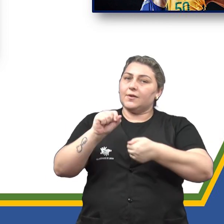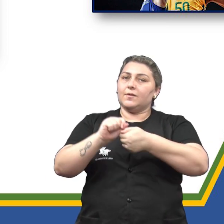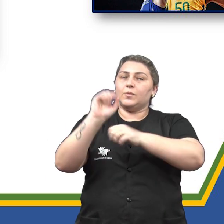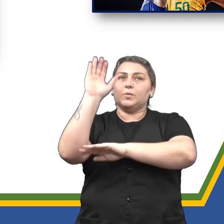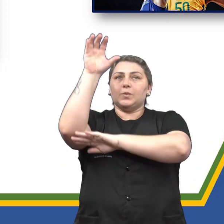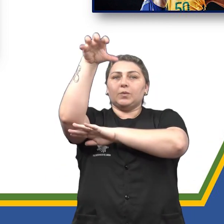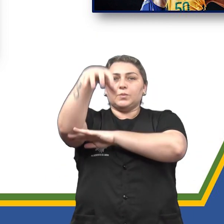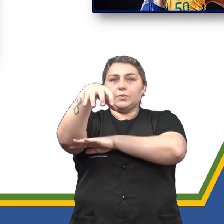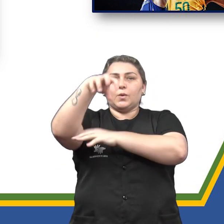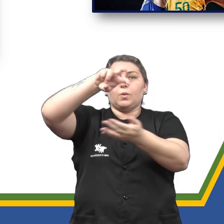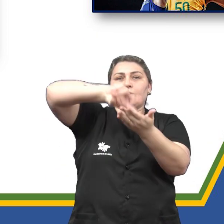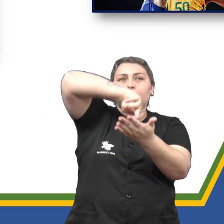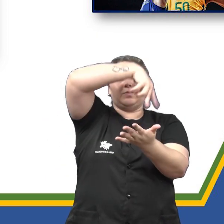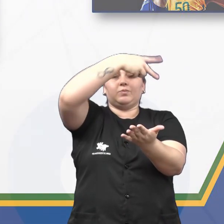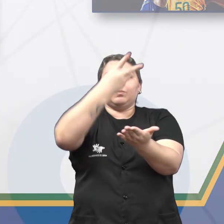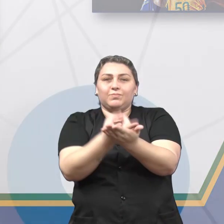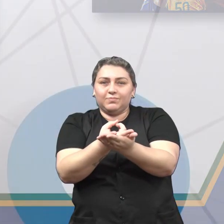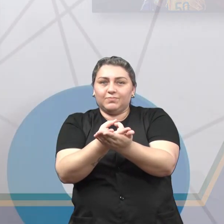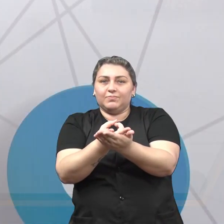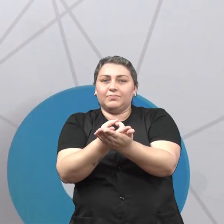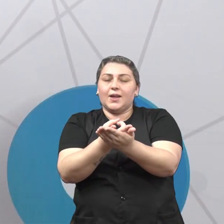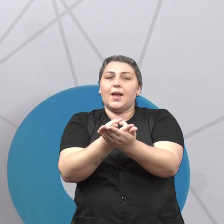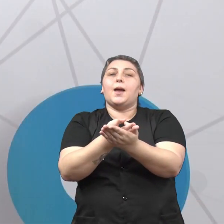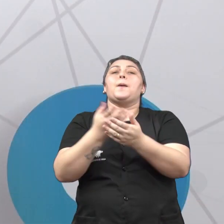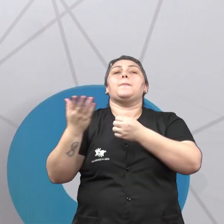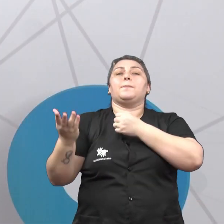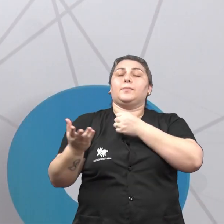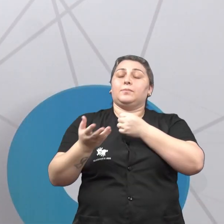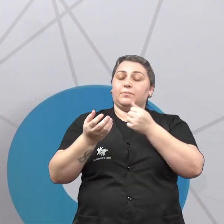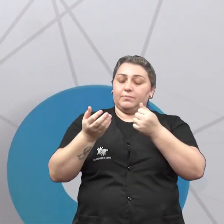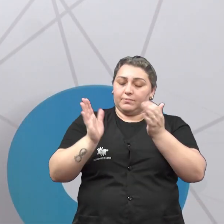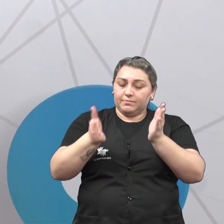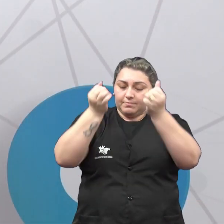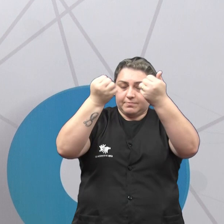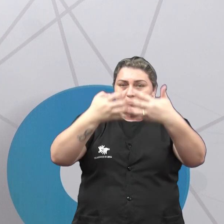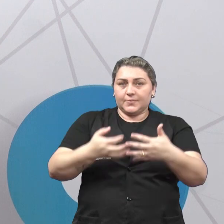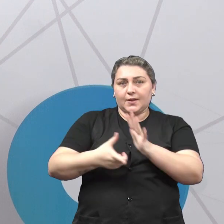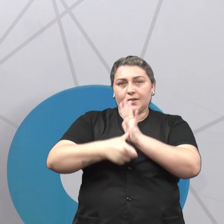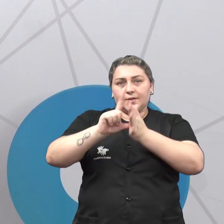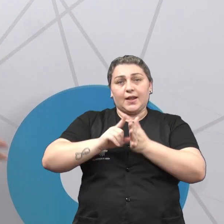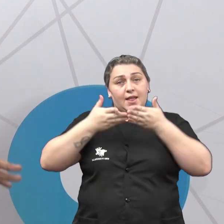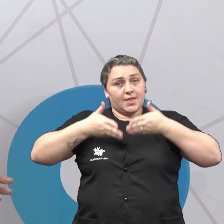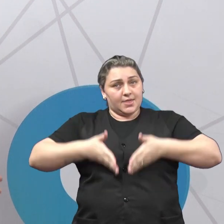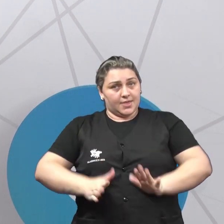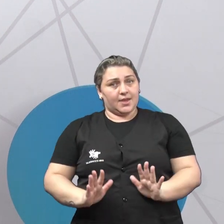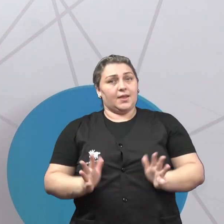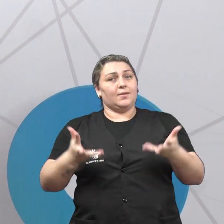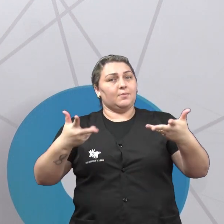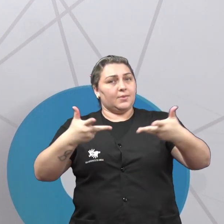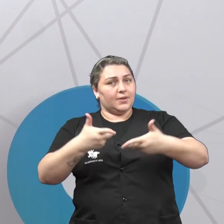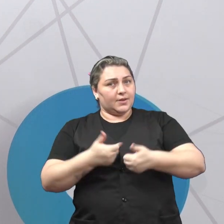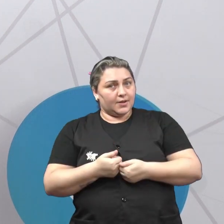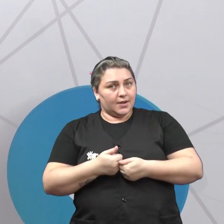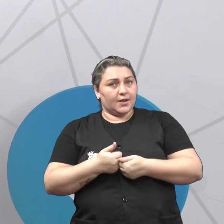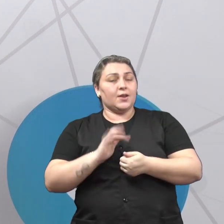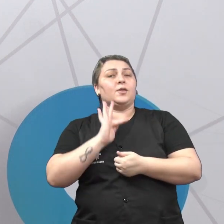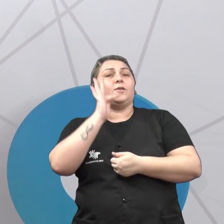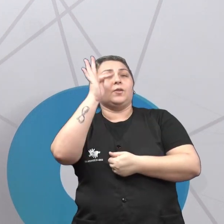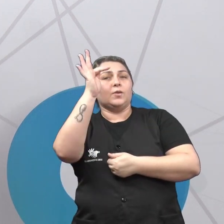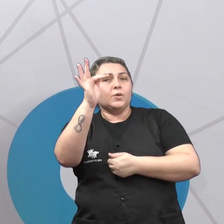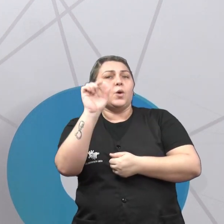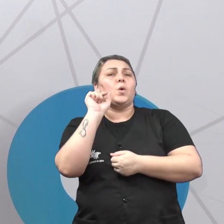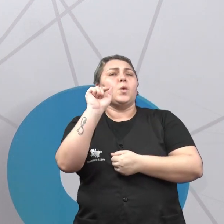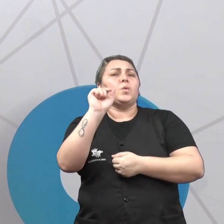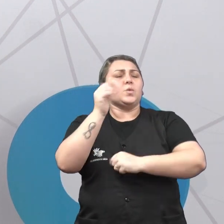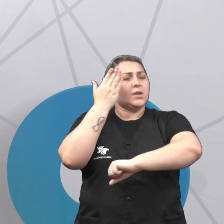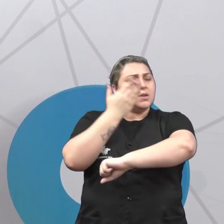ou dar uma pirueta. Então, foi basicamente o que a gente disse antes. Então, a gente nasce com a habilidade e, posteriormente, decorrente do